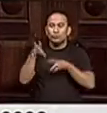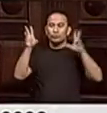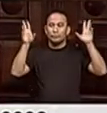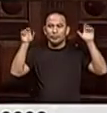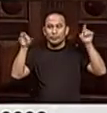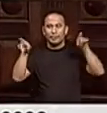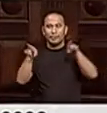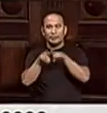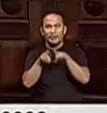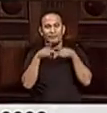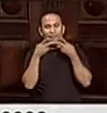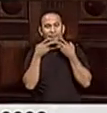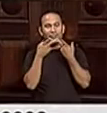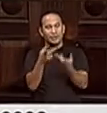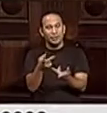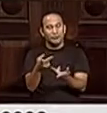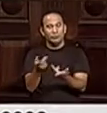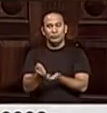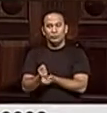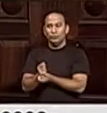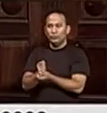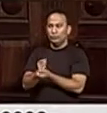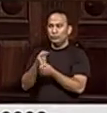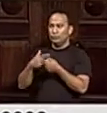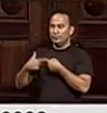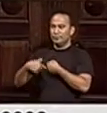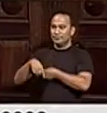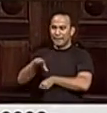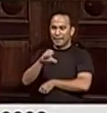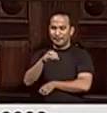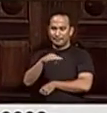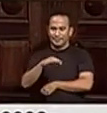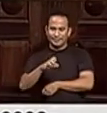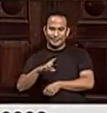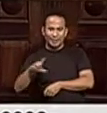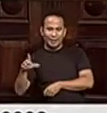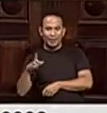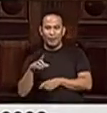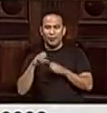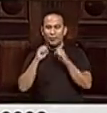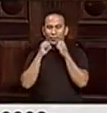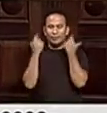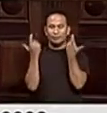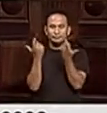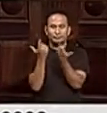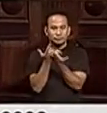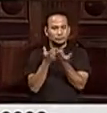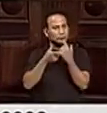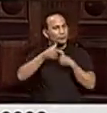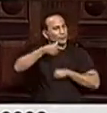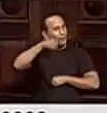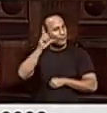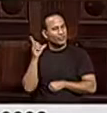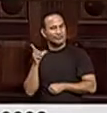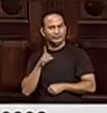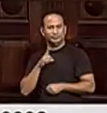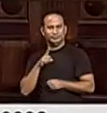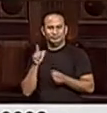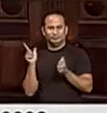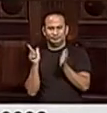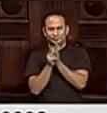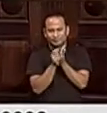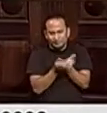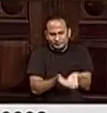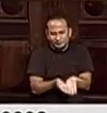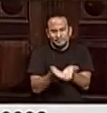tratando do município da capital ao qual represento nessa Assembleia Legislativa. Nós ontem tivemos a publicação no Diário Oficial do